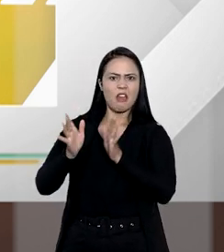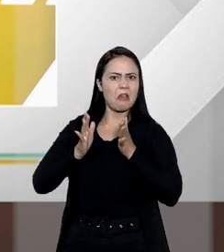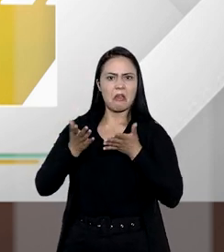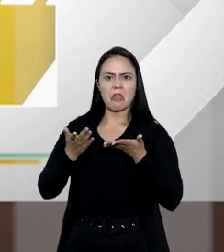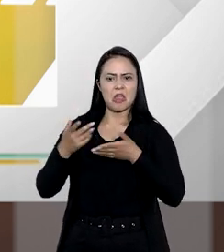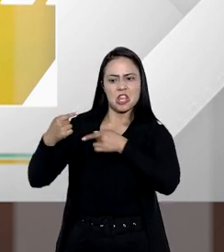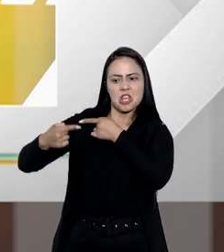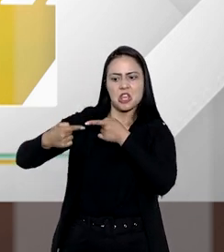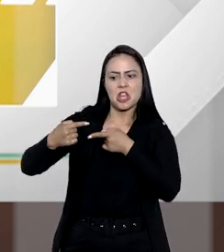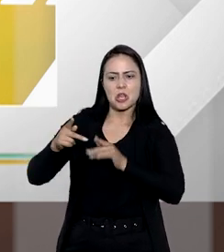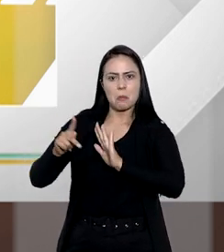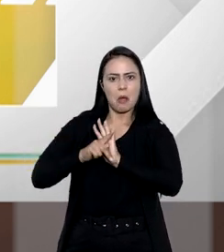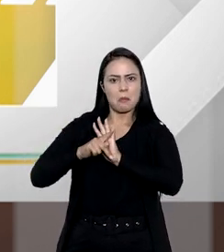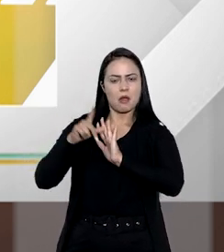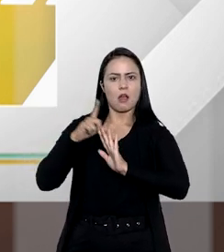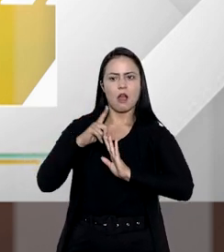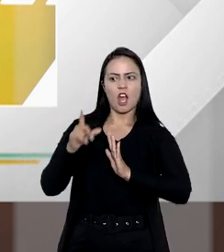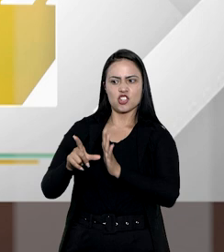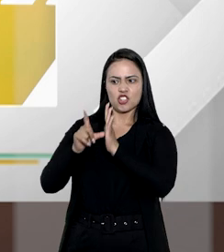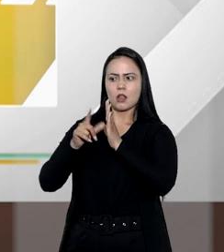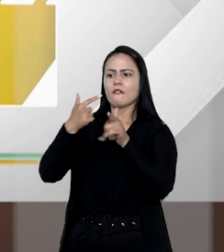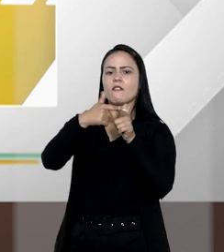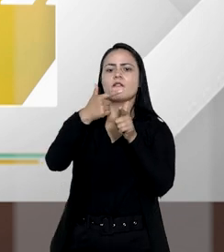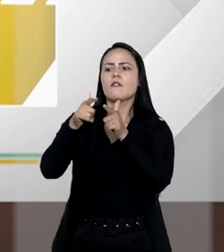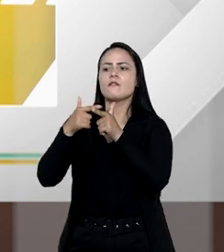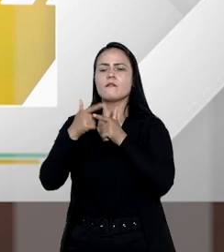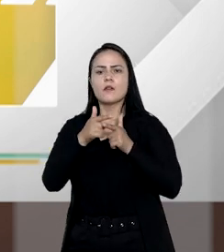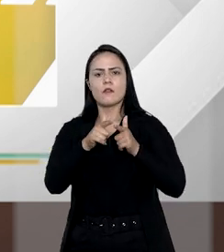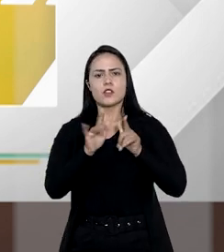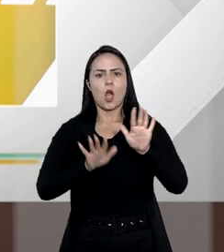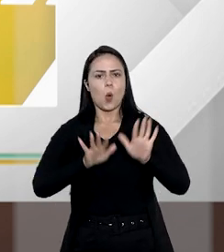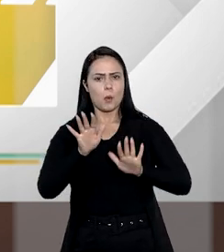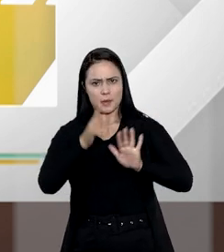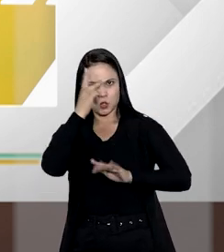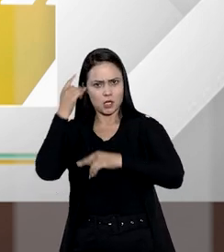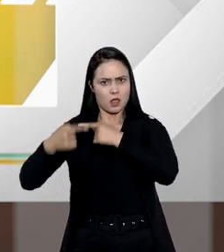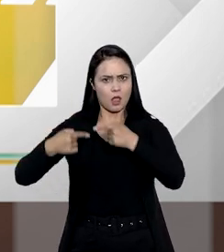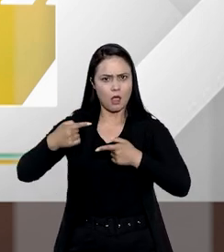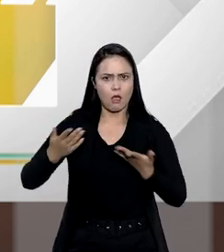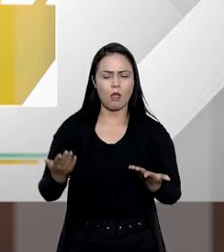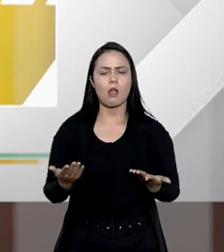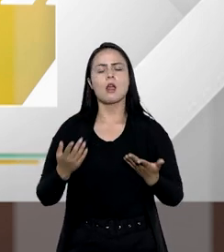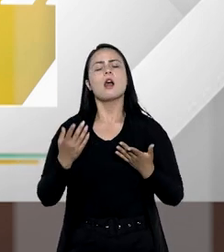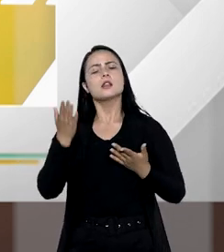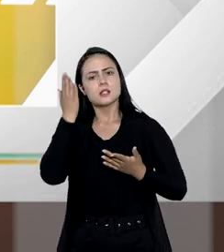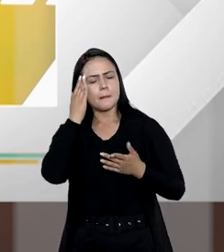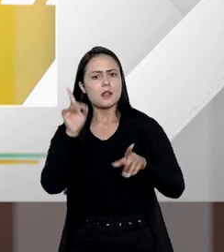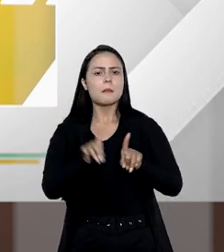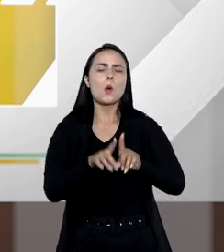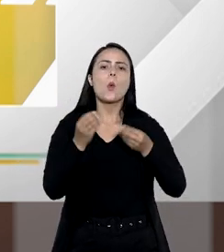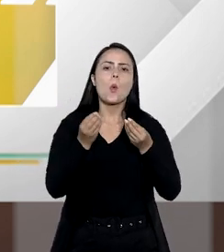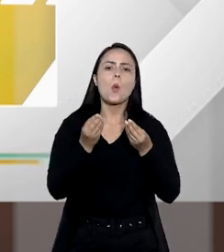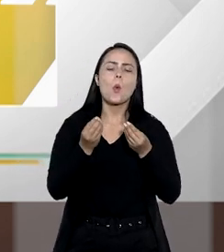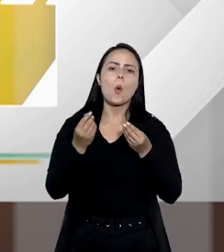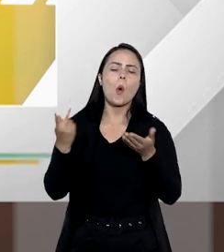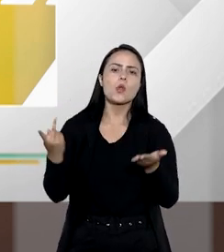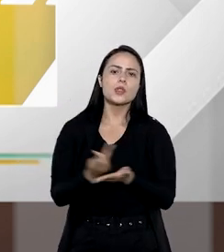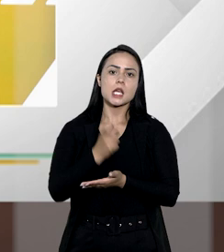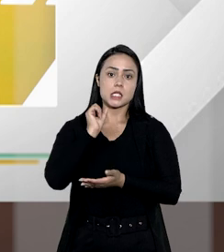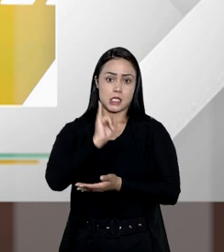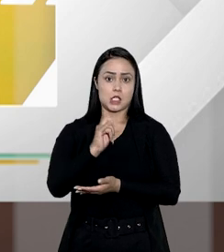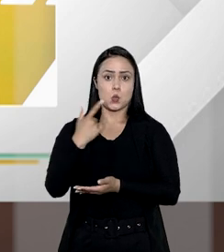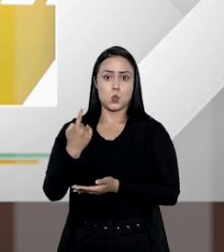como quiser, podendo até adiantar parte a um dos herdeiros, correto? Mas eu queria saber também o que ocorre se um dos